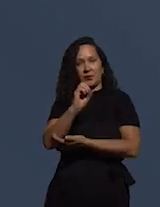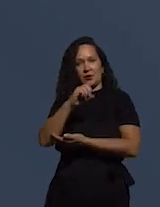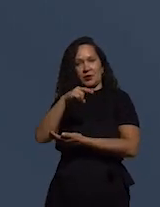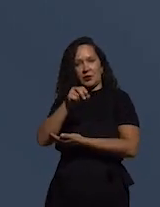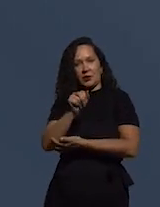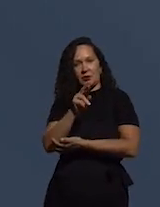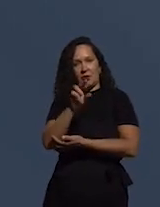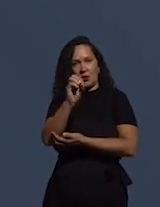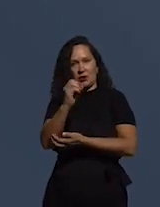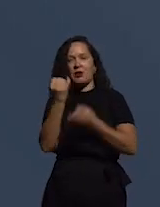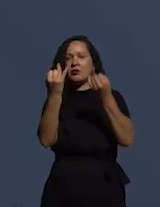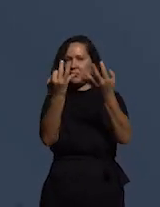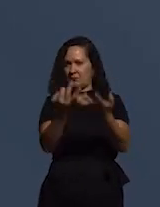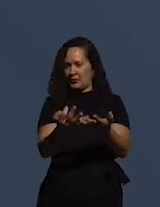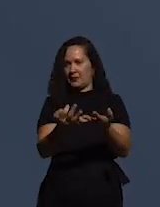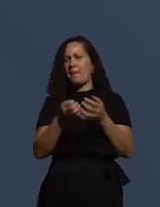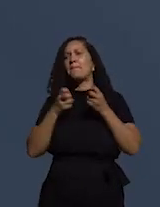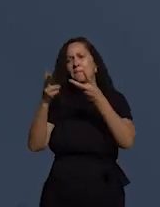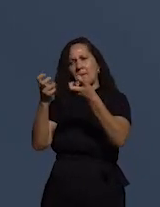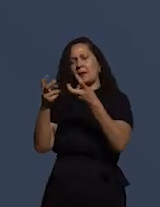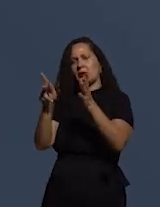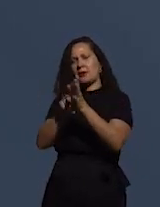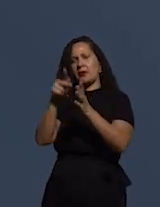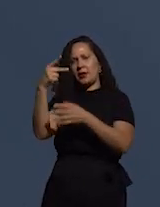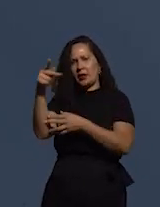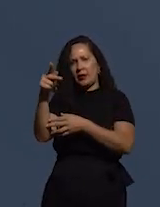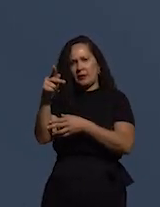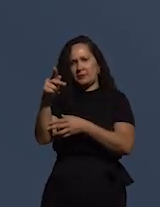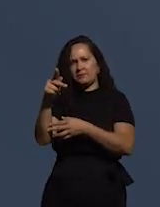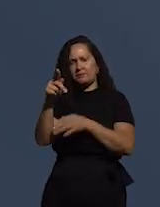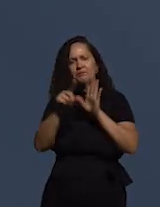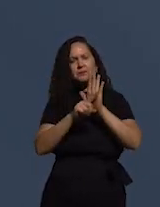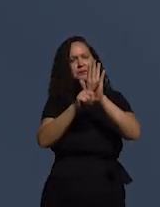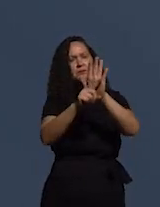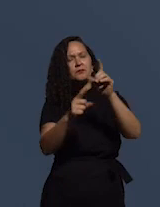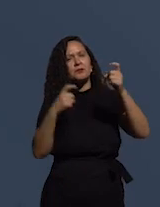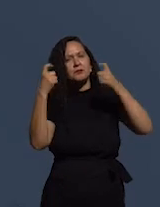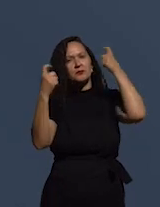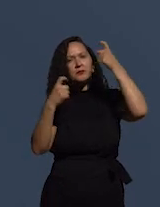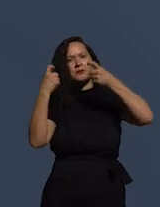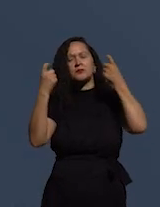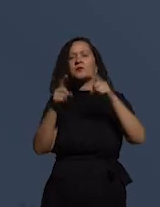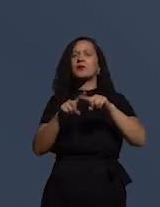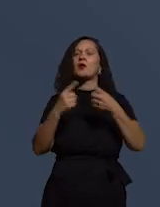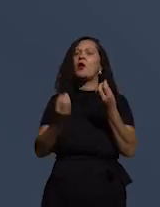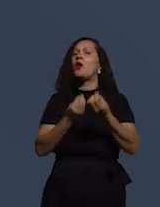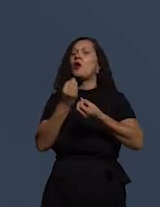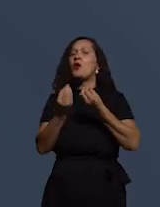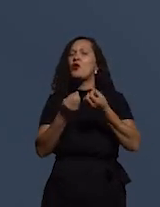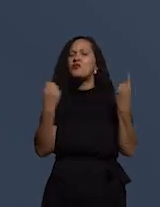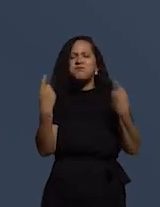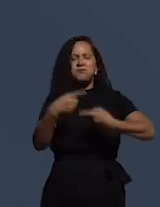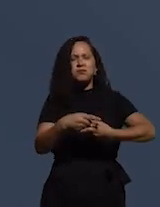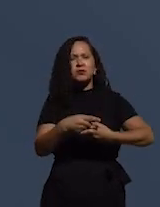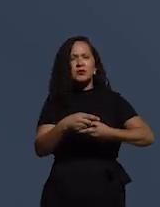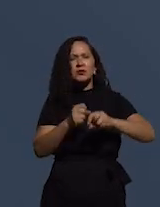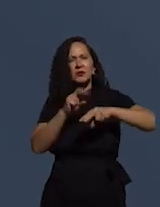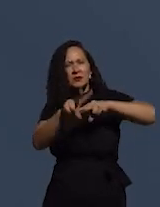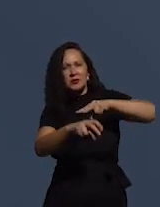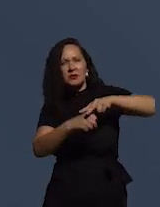de certa forma, apontava essa preocupação. Mas, como enfrentar a corrupção sem